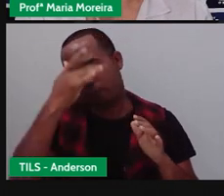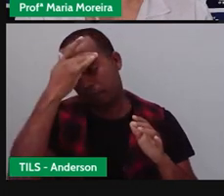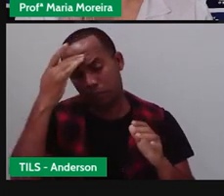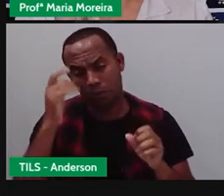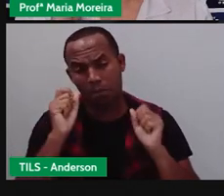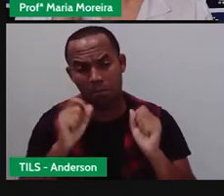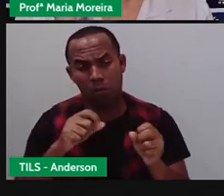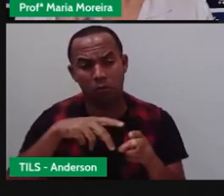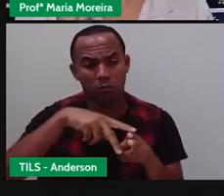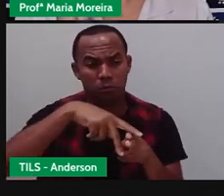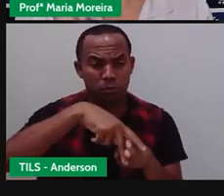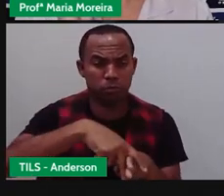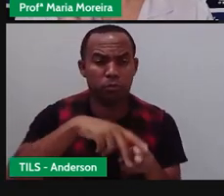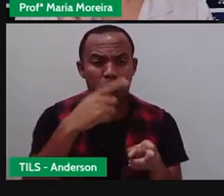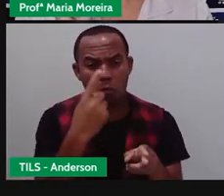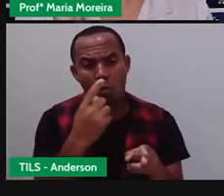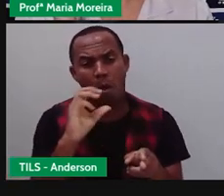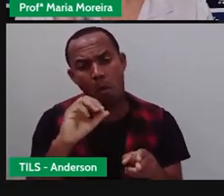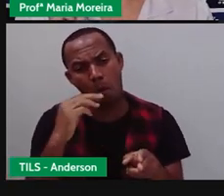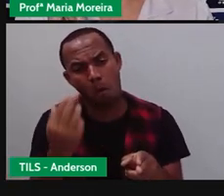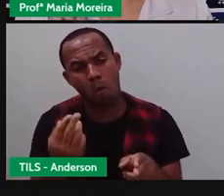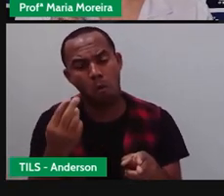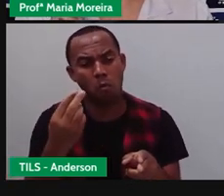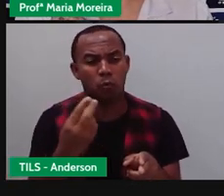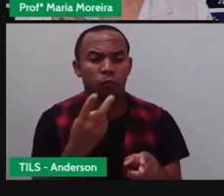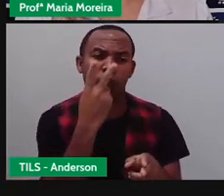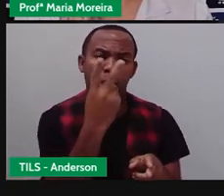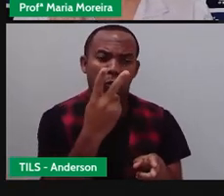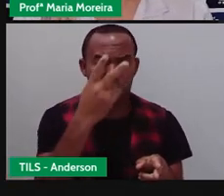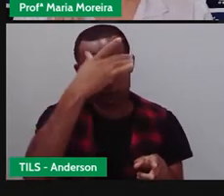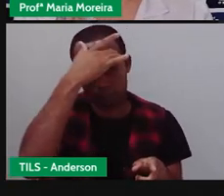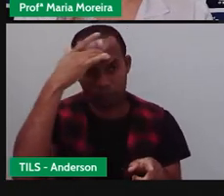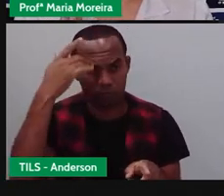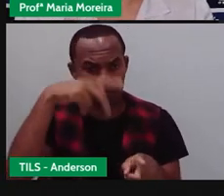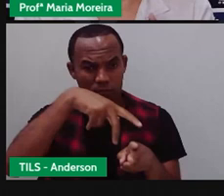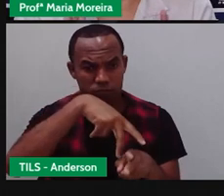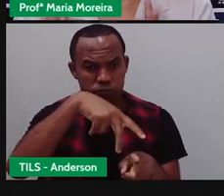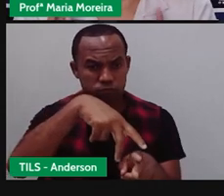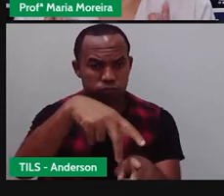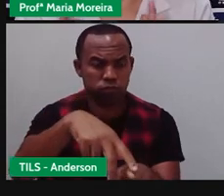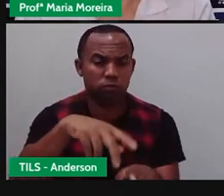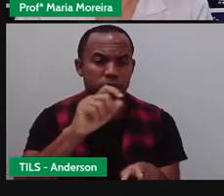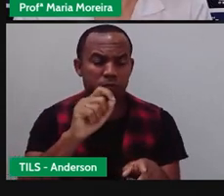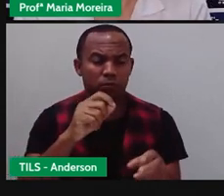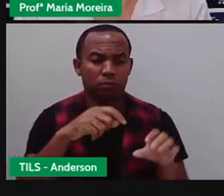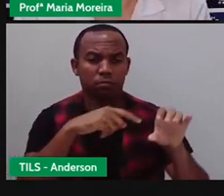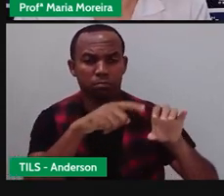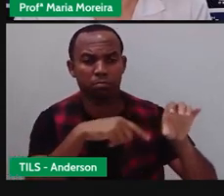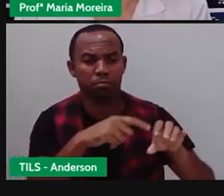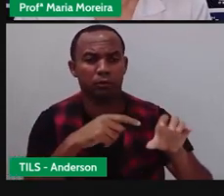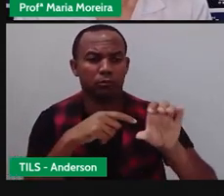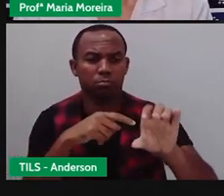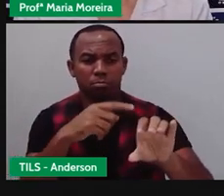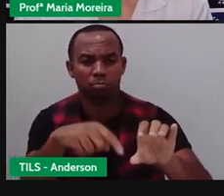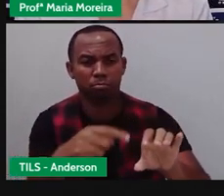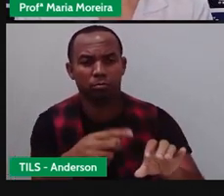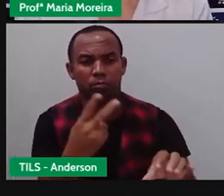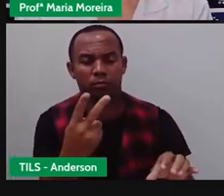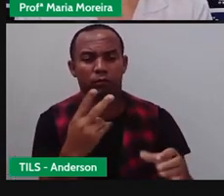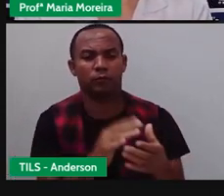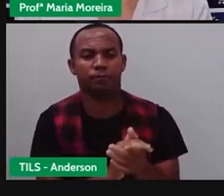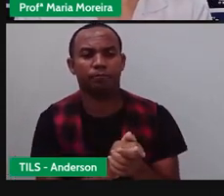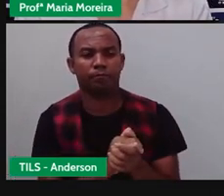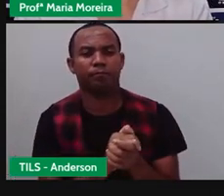só que anda nele? Não. Duas pessoas, dois pneus, eu tenho essas duas informações. O que mais que eu posso utilizar aí de informação com